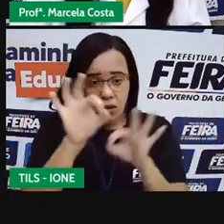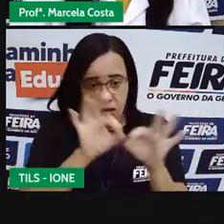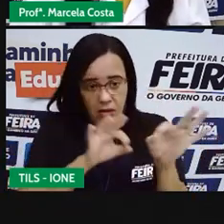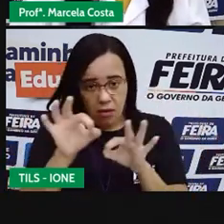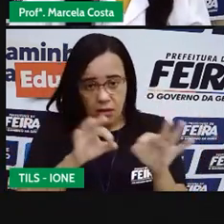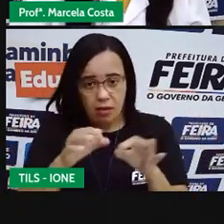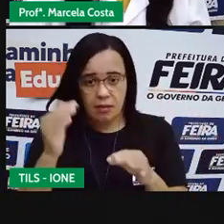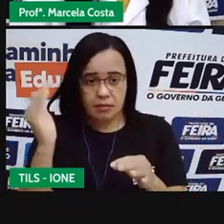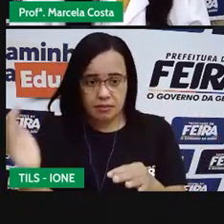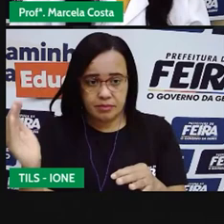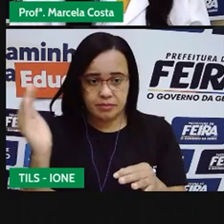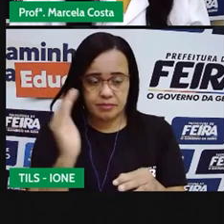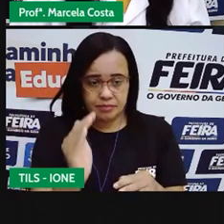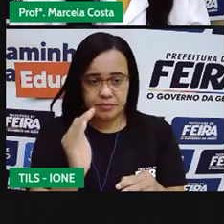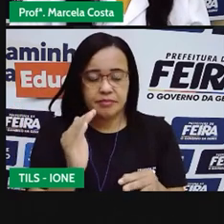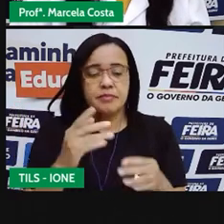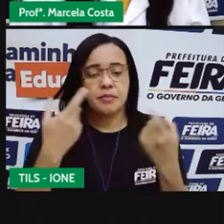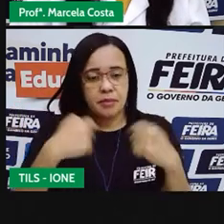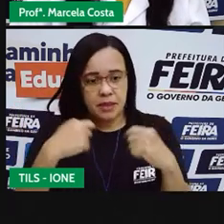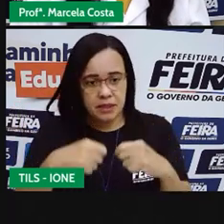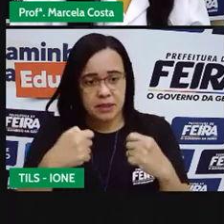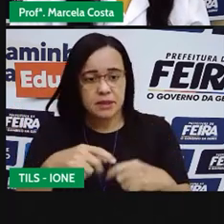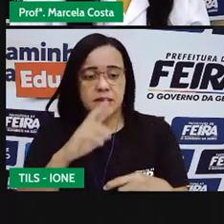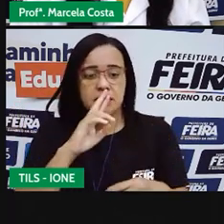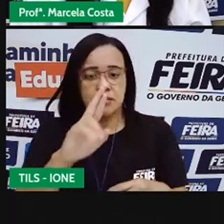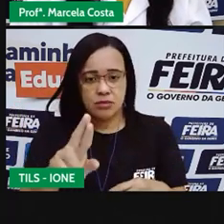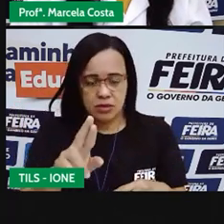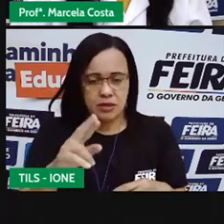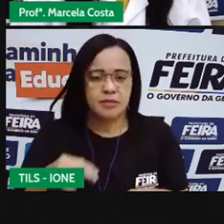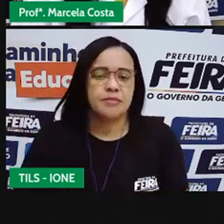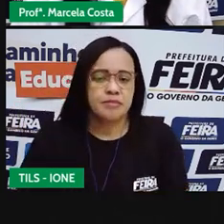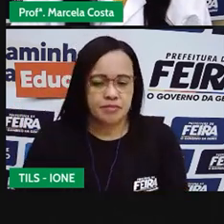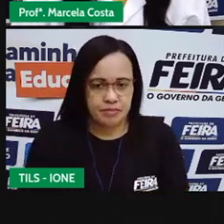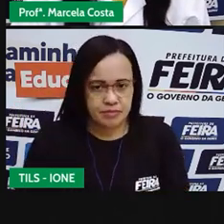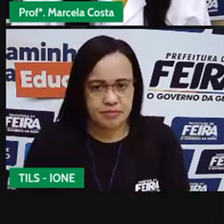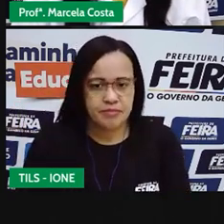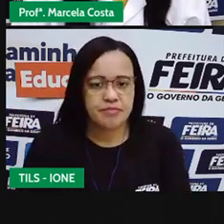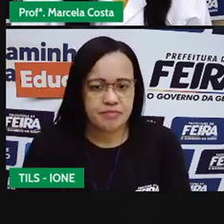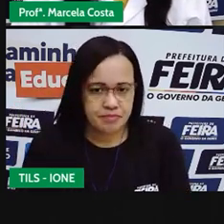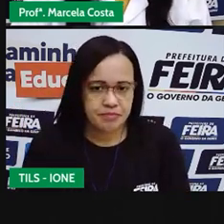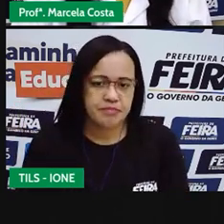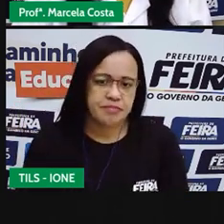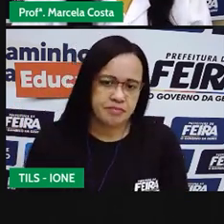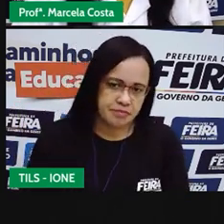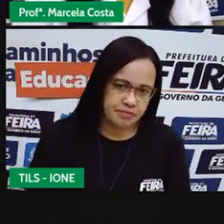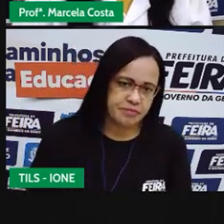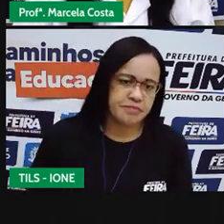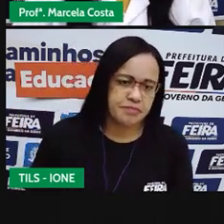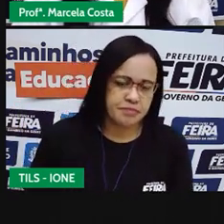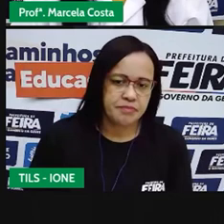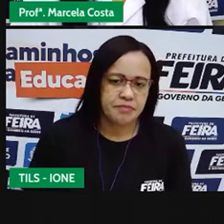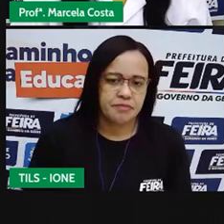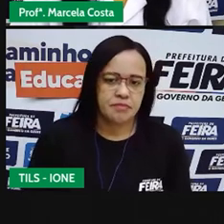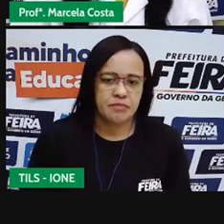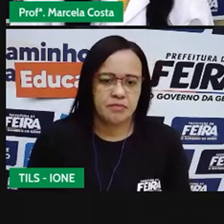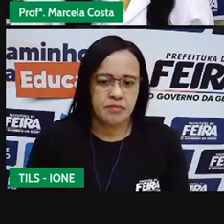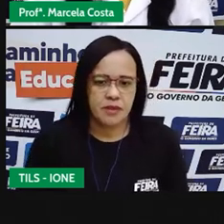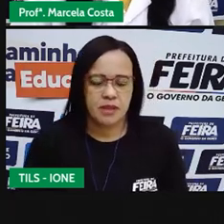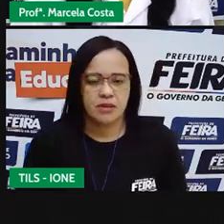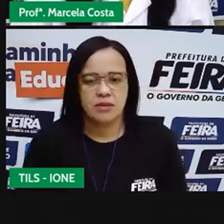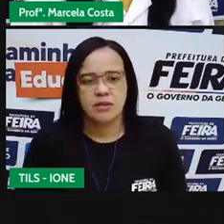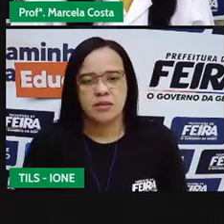direita para a esquerda sempre assim da direita para a esquerda então